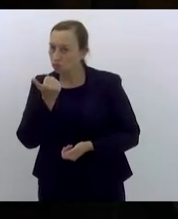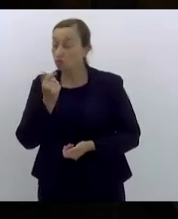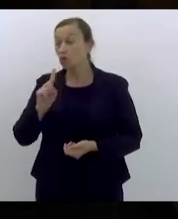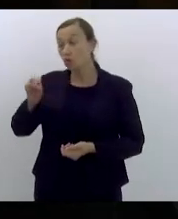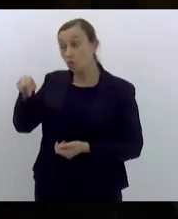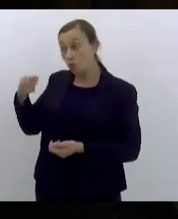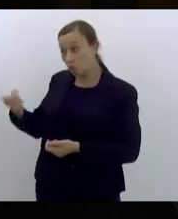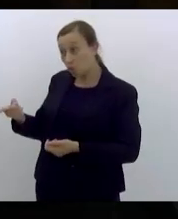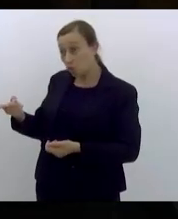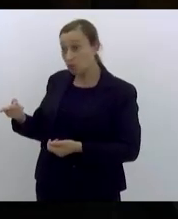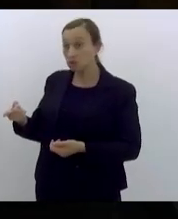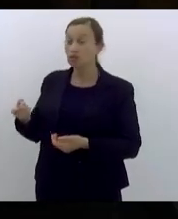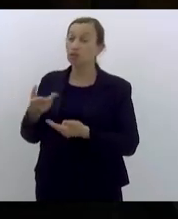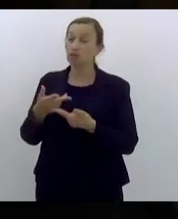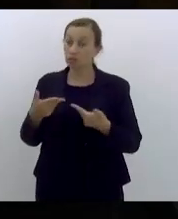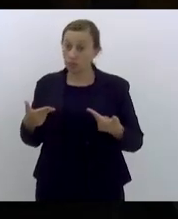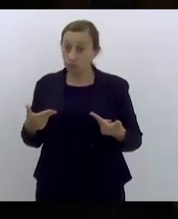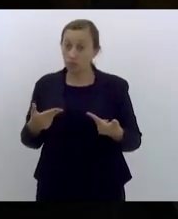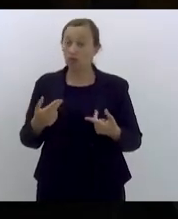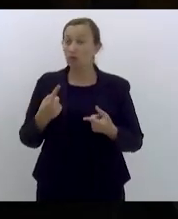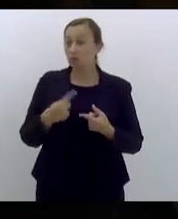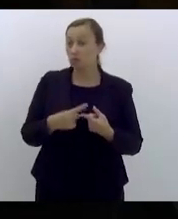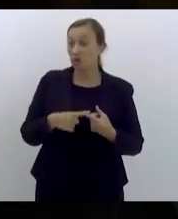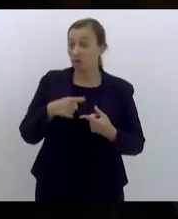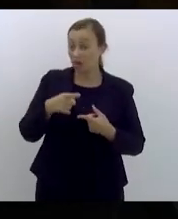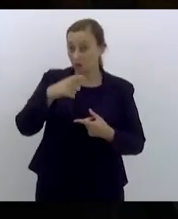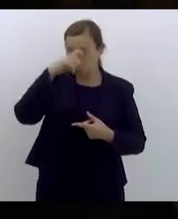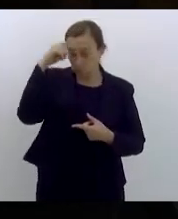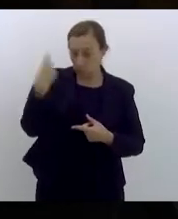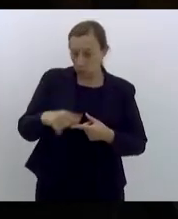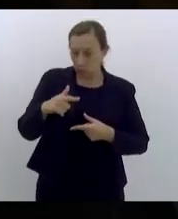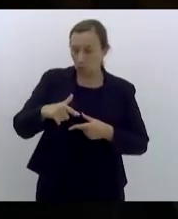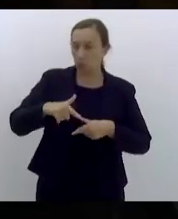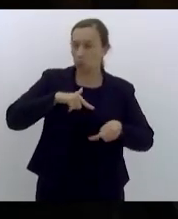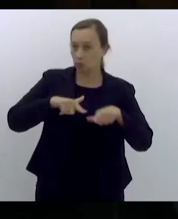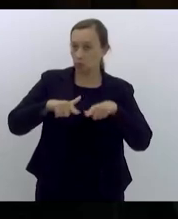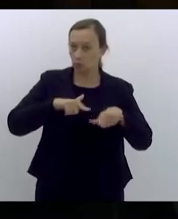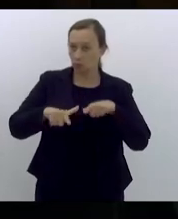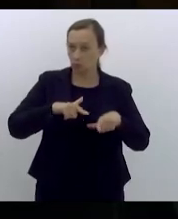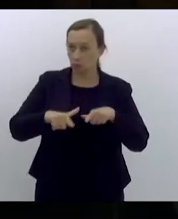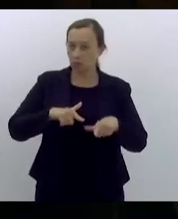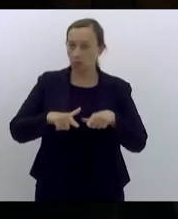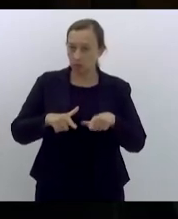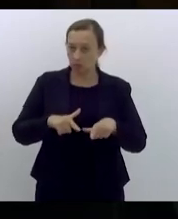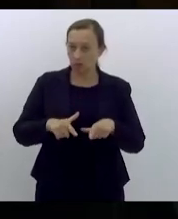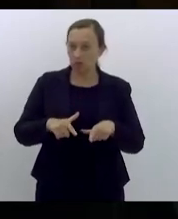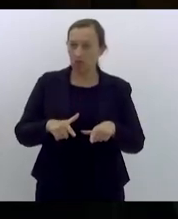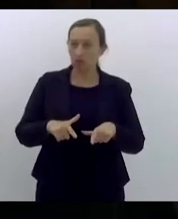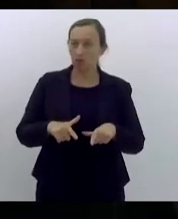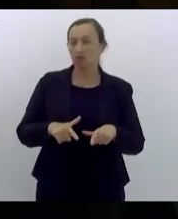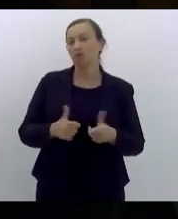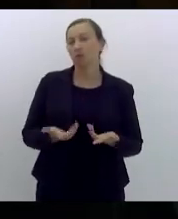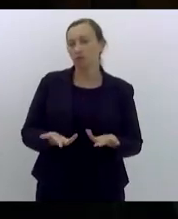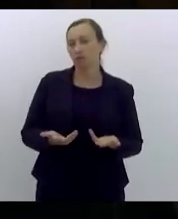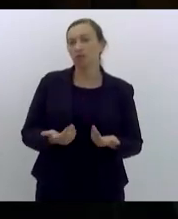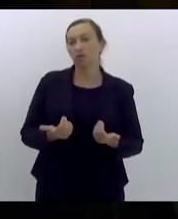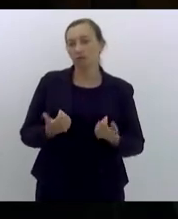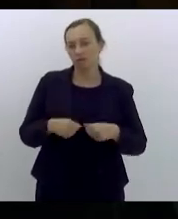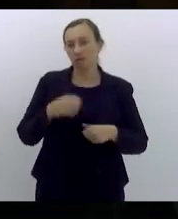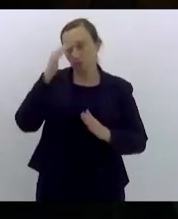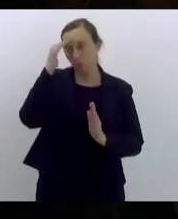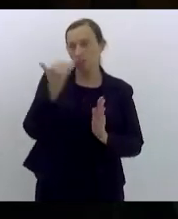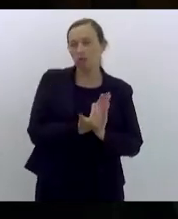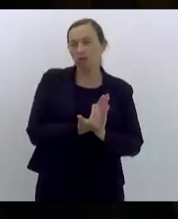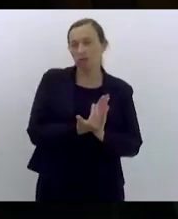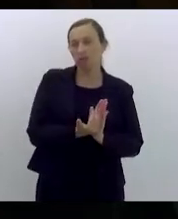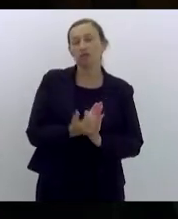outras iniciativas que garantem com que essa jornada que é feita repito de forma extenuante desregulada pelo menos seja cumprida